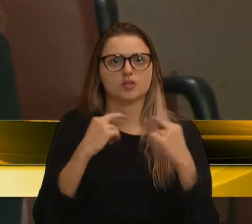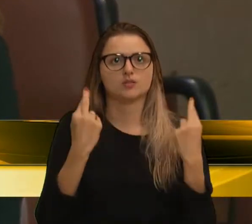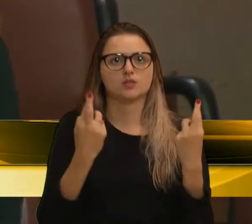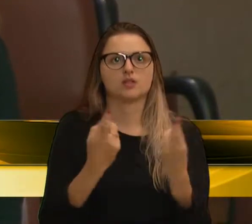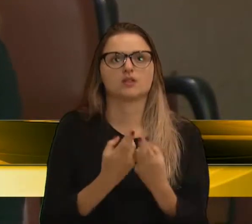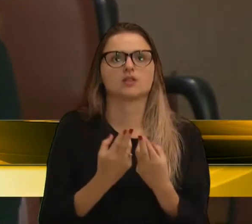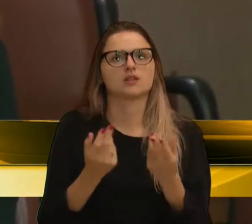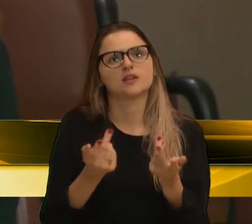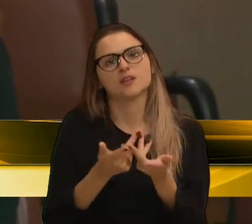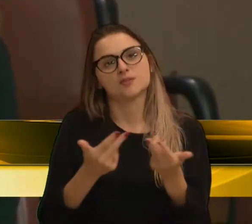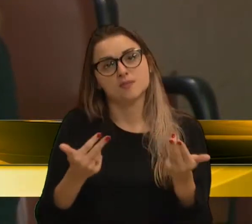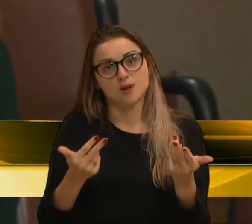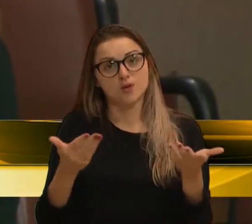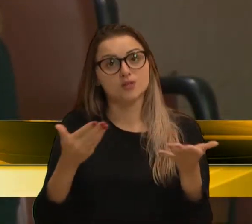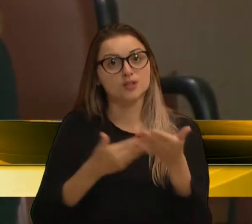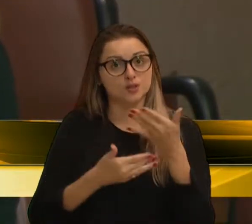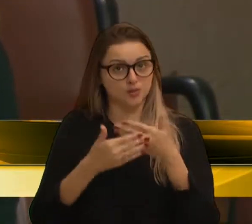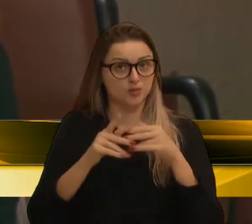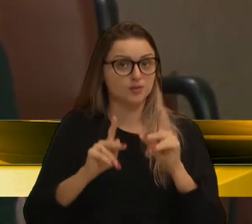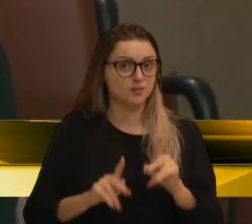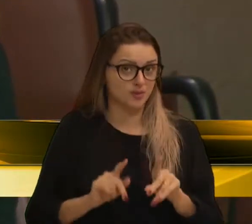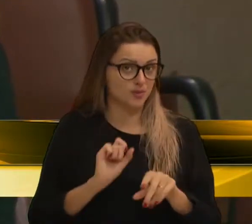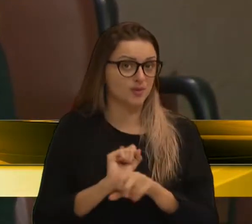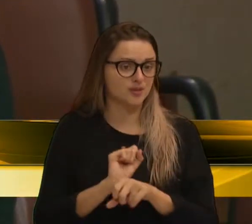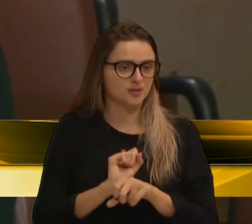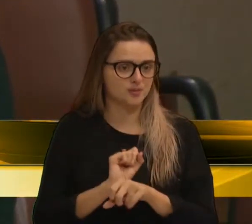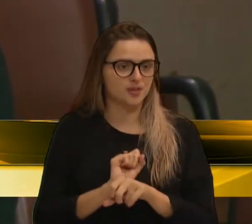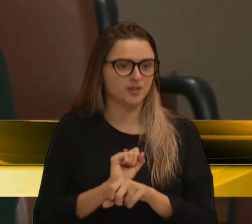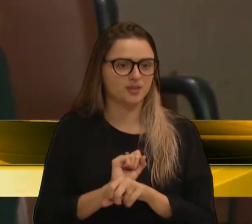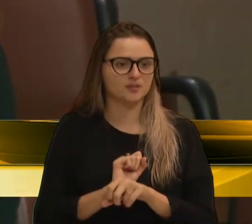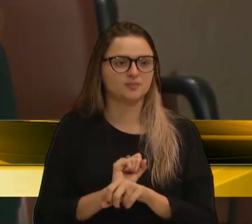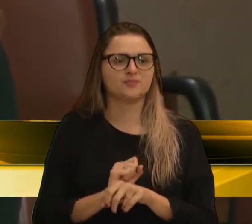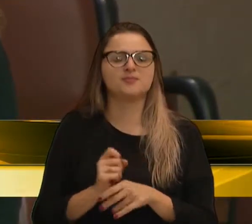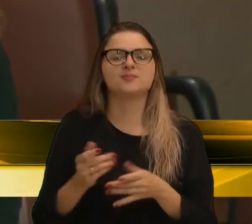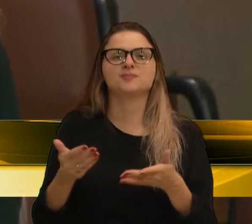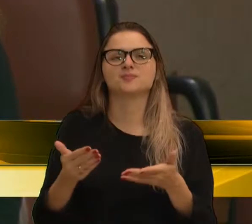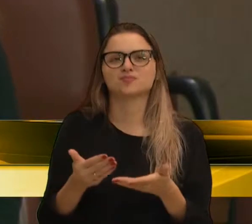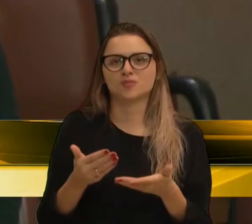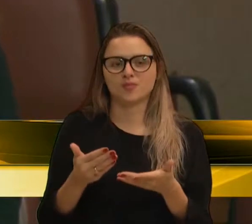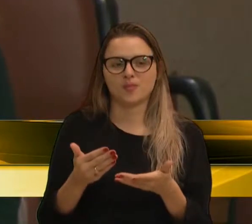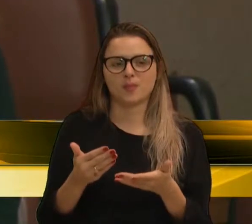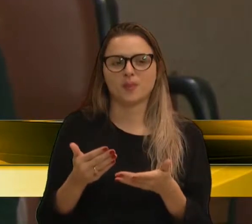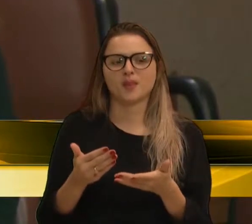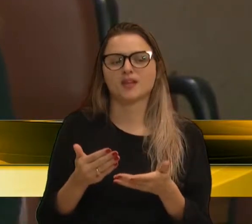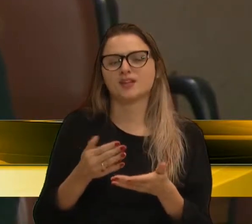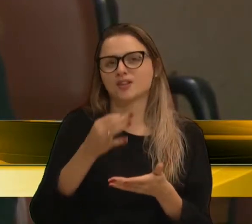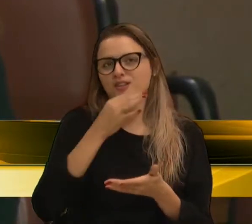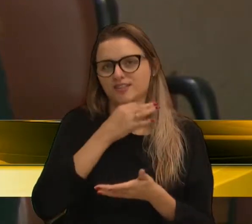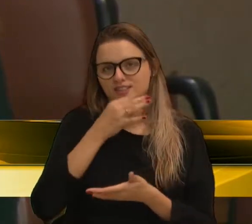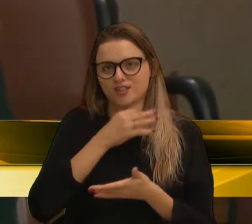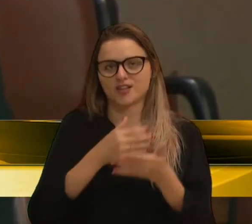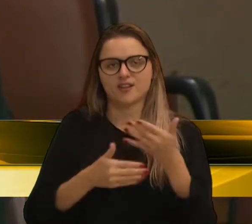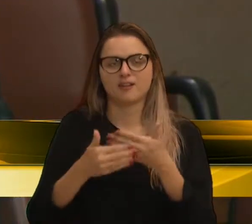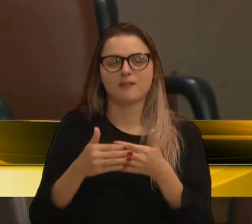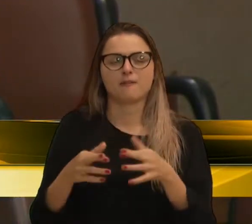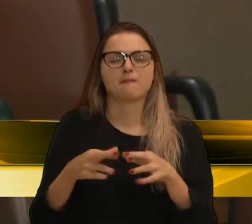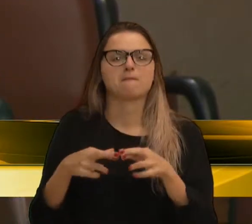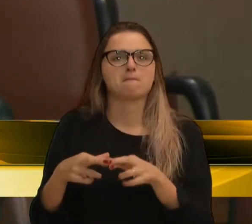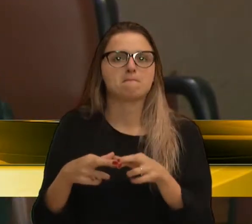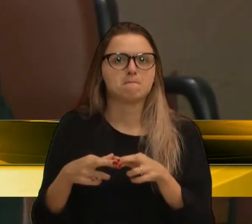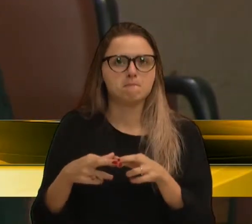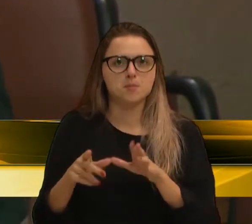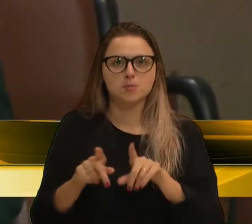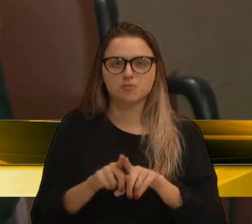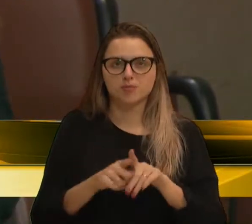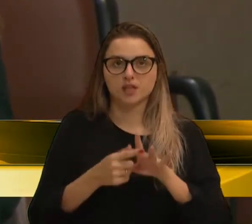algo que vem sendo esperado ao longo de mais de 10 anos por Caxias do Sul e pela região, e